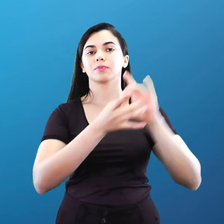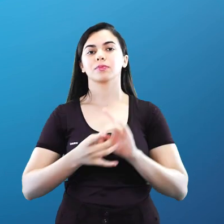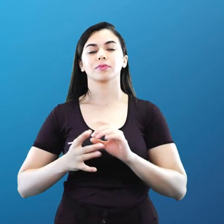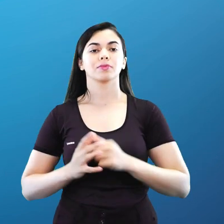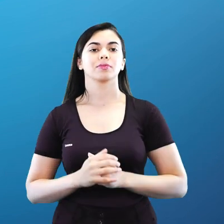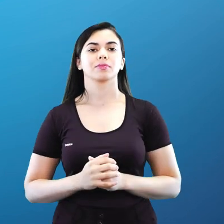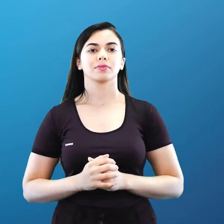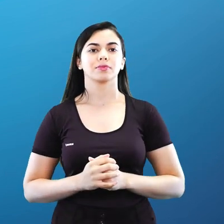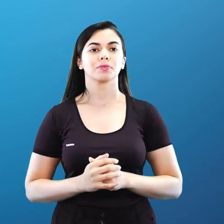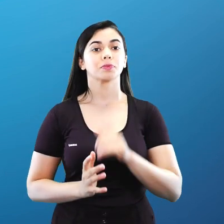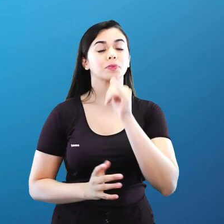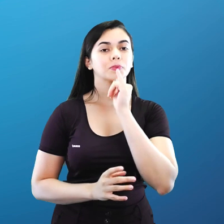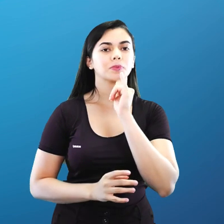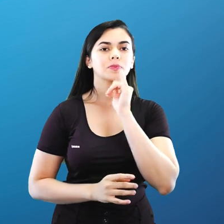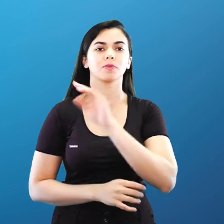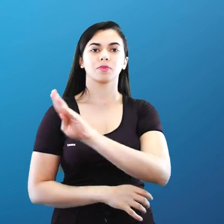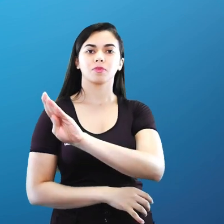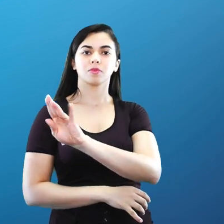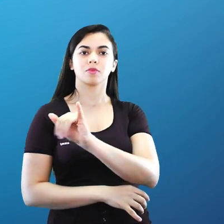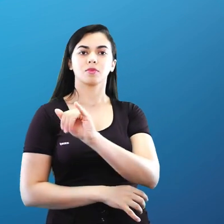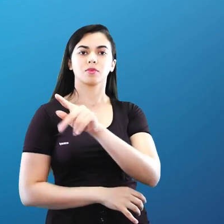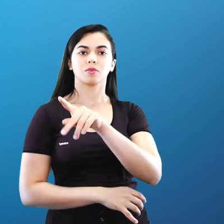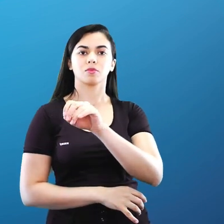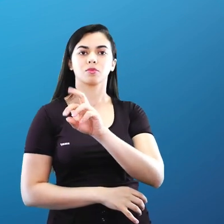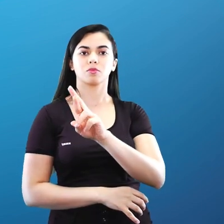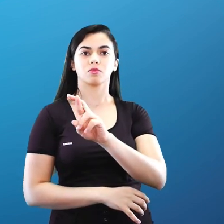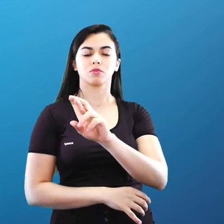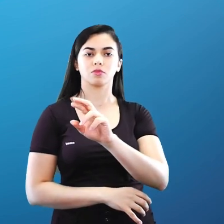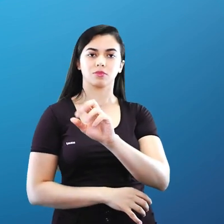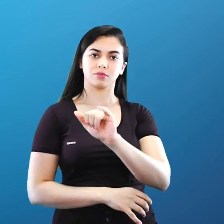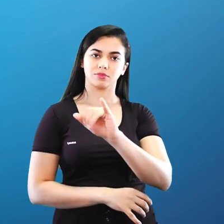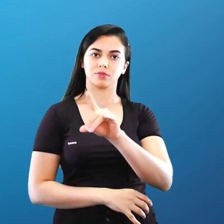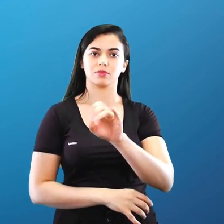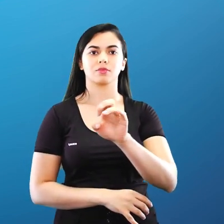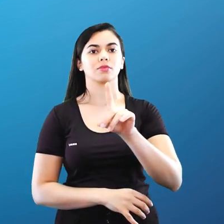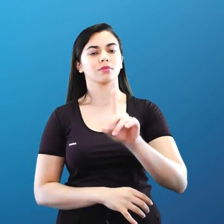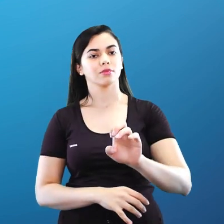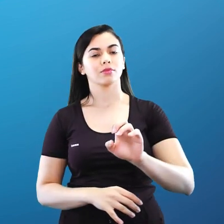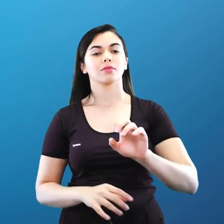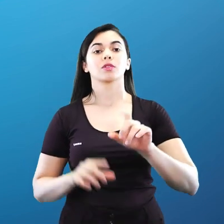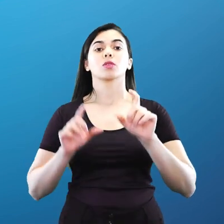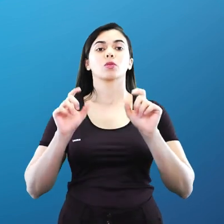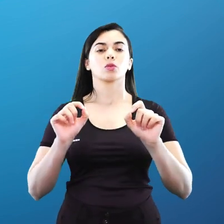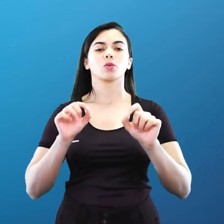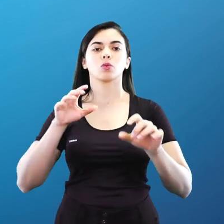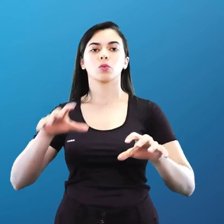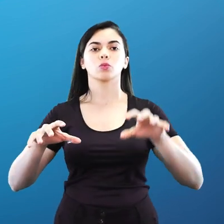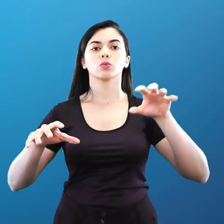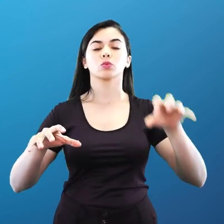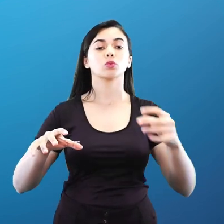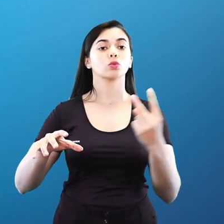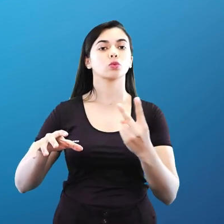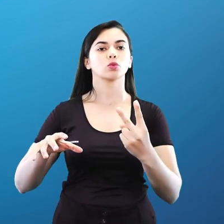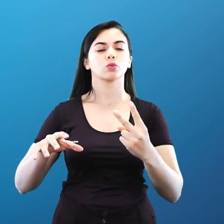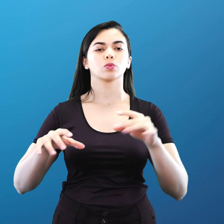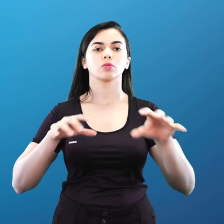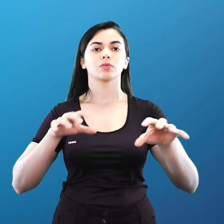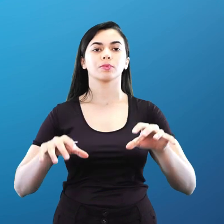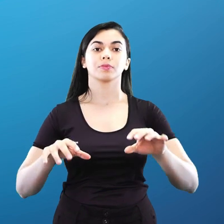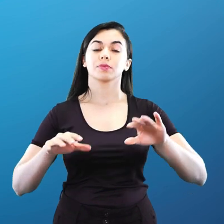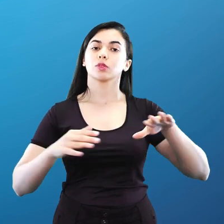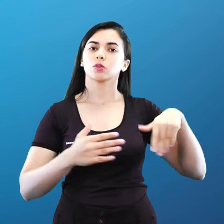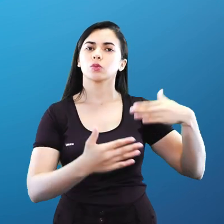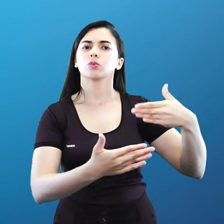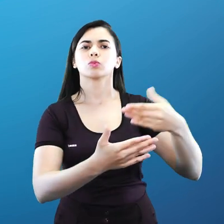bipolaridade vem de bi, dois, dois polos, dois lados, dois centros de poder. Durante a famosa Guerra